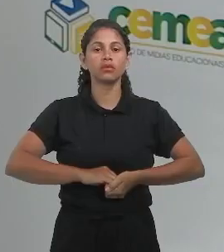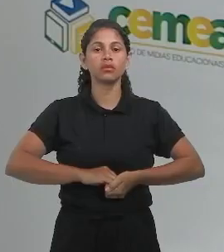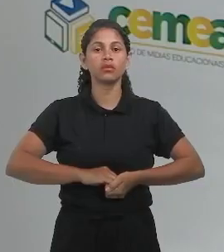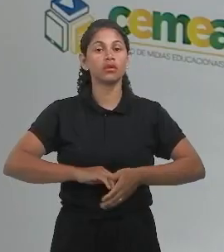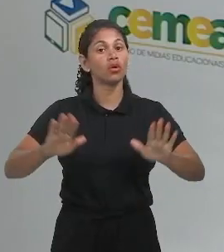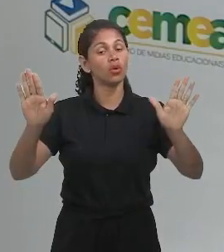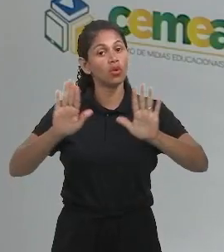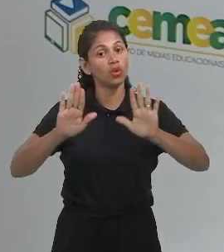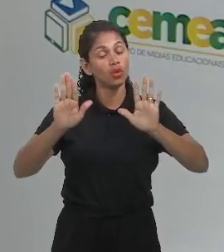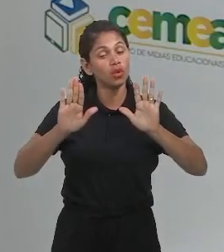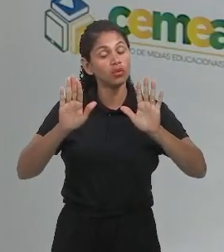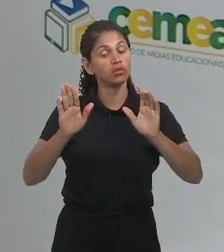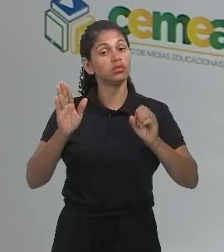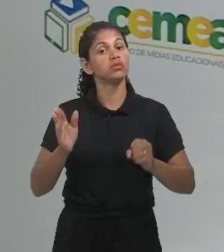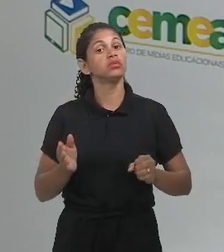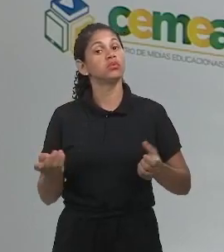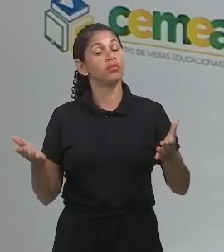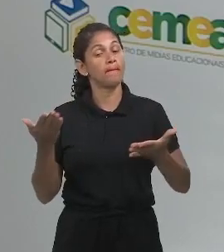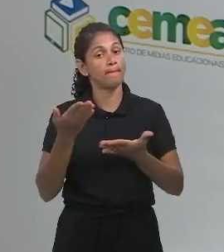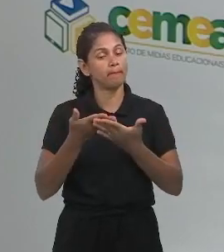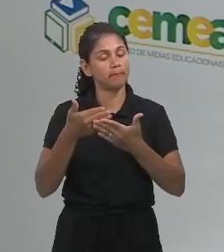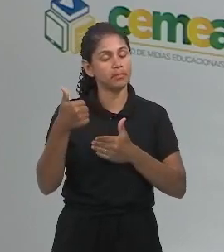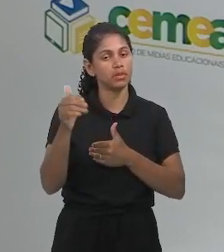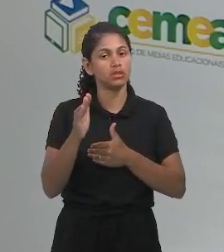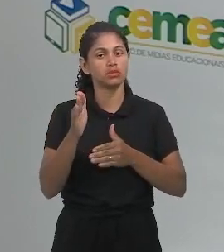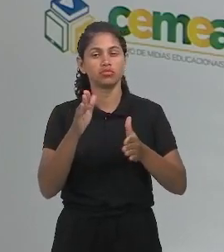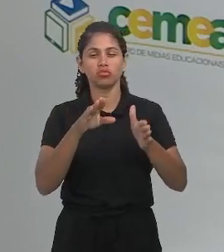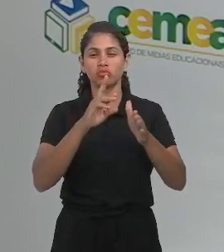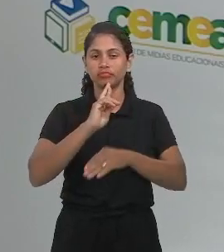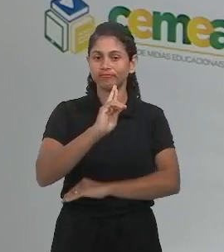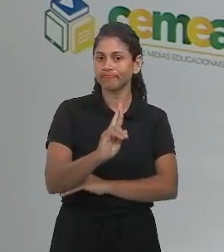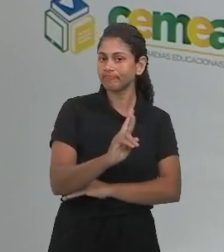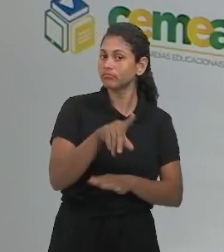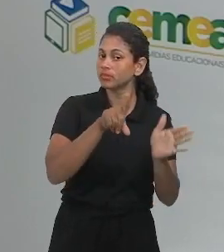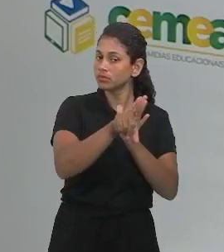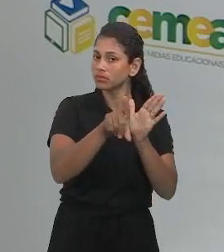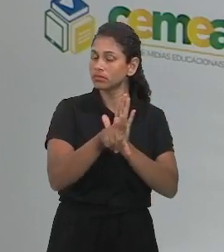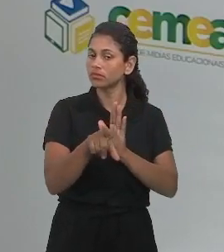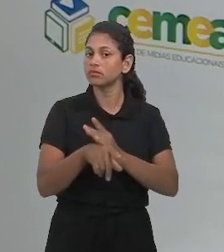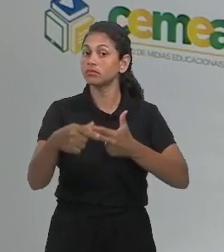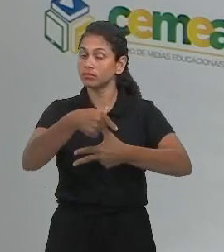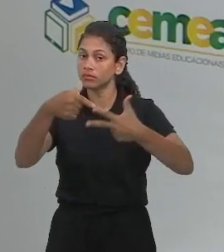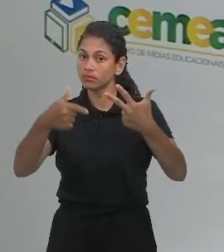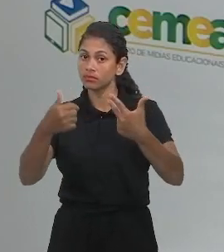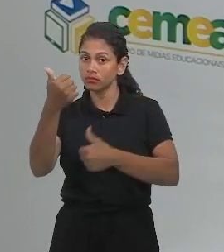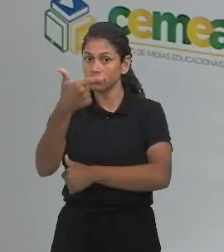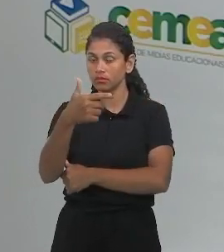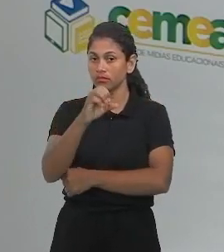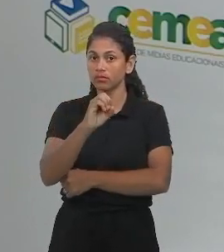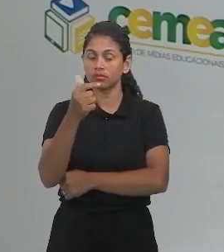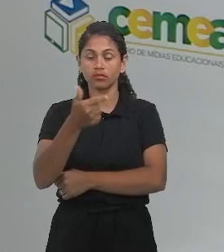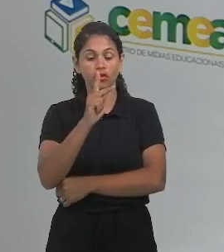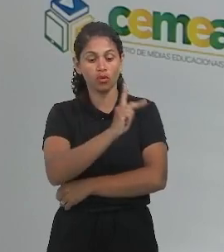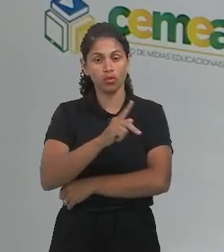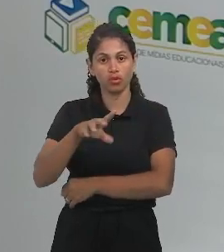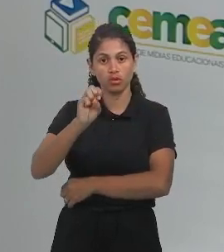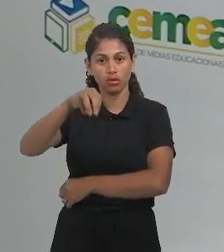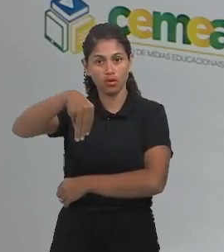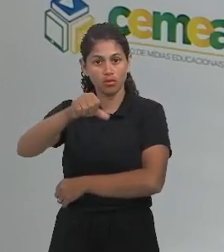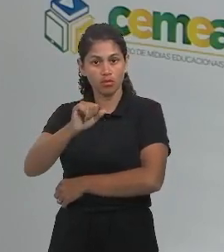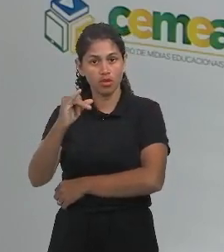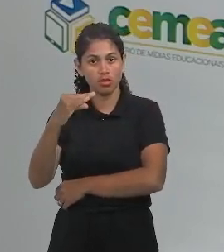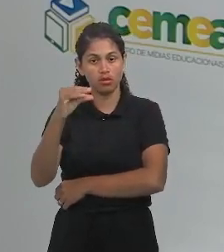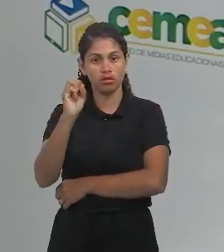Olá, estamos aqui para mais uma resolução de questões do Enem 2023. Eu sou o professor Maicon,